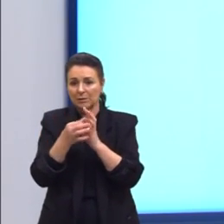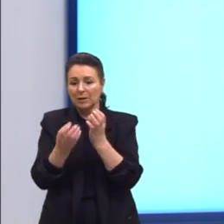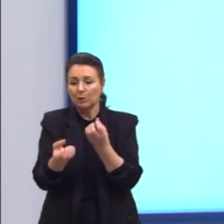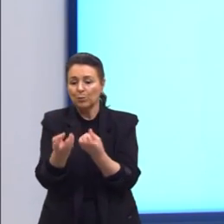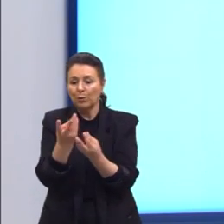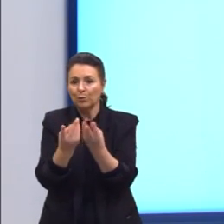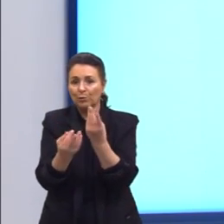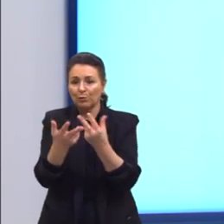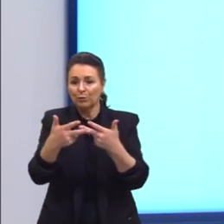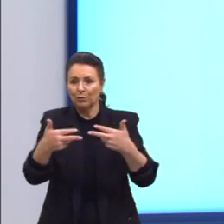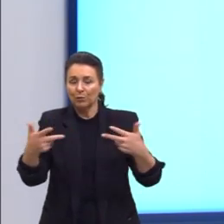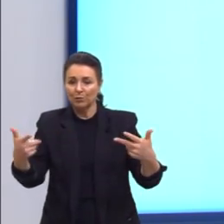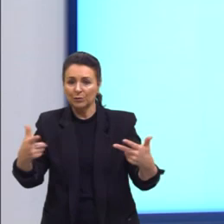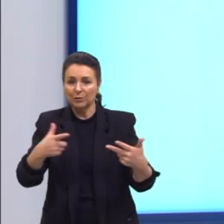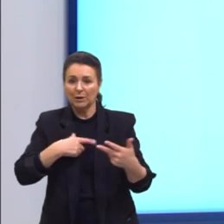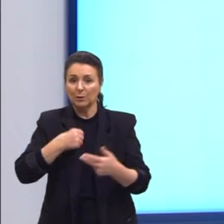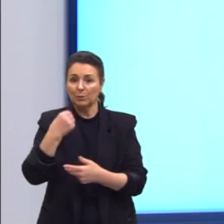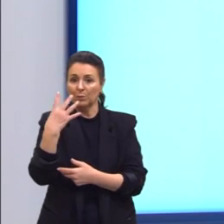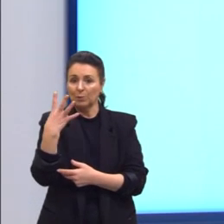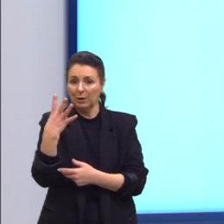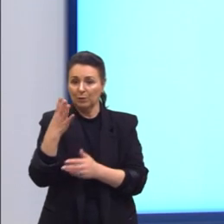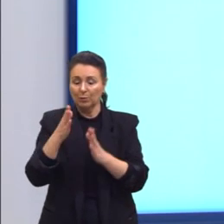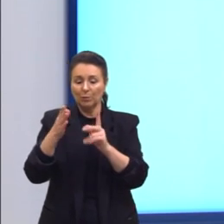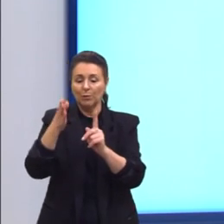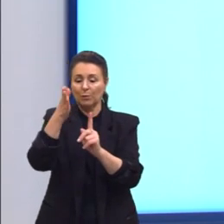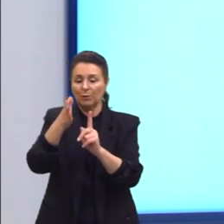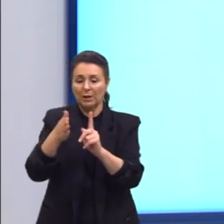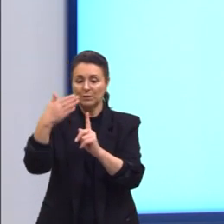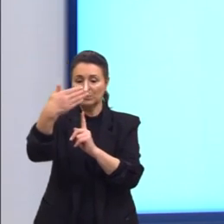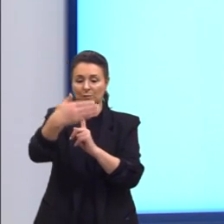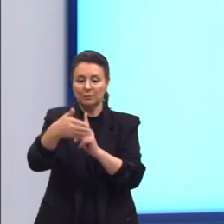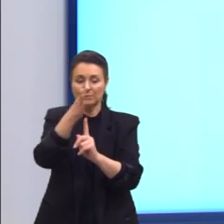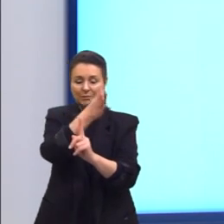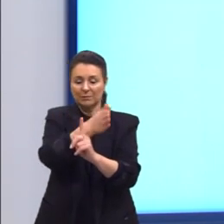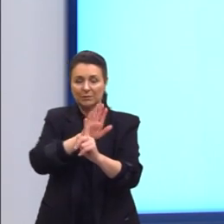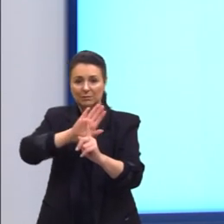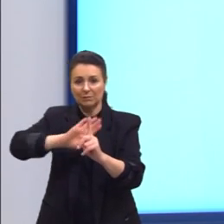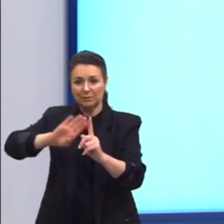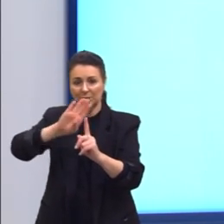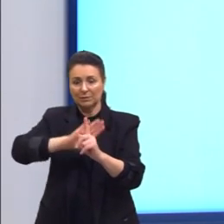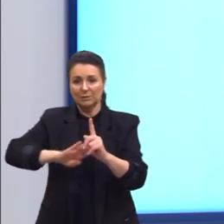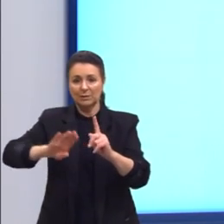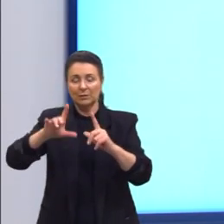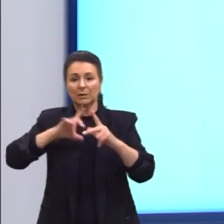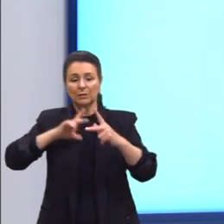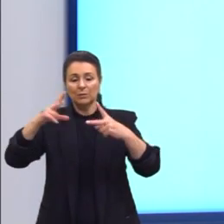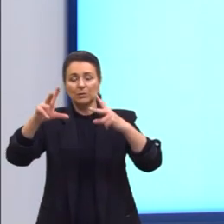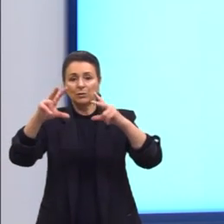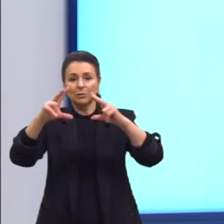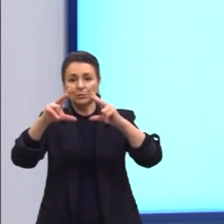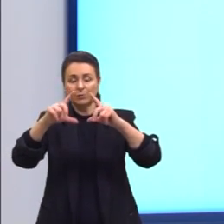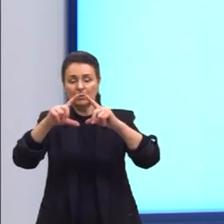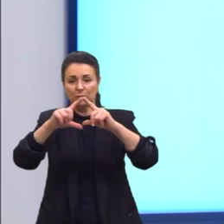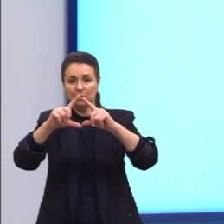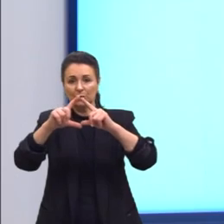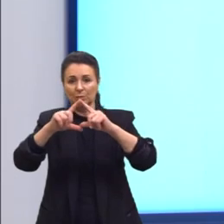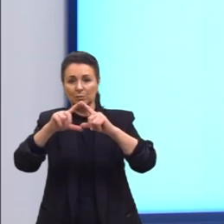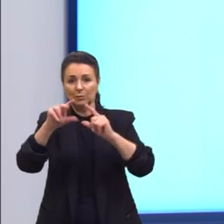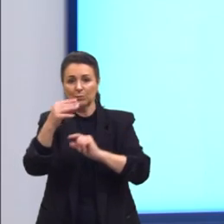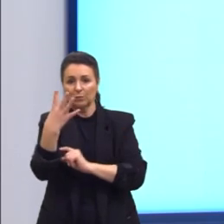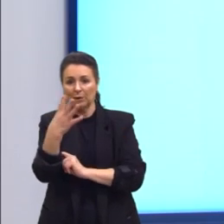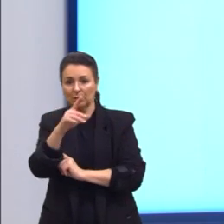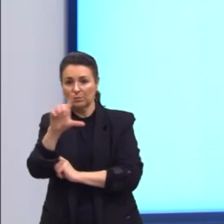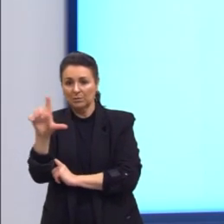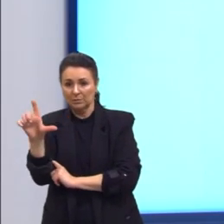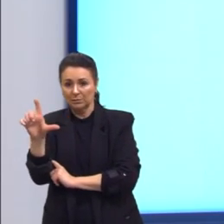Ele possui quatro faces no formato de um triângulo equilátero, quatro vértices e seis arestas. Ele